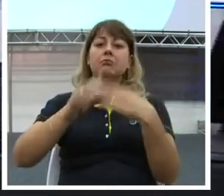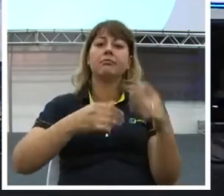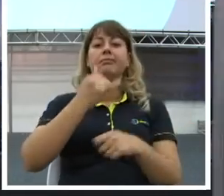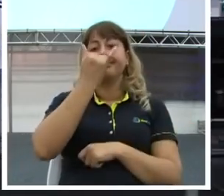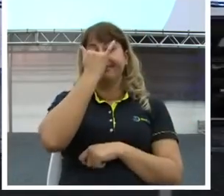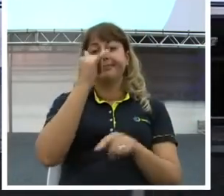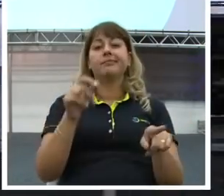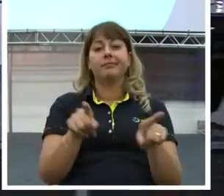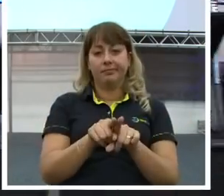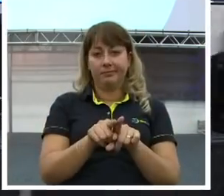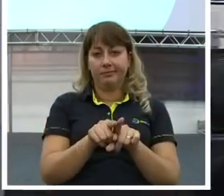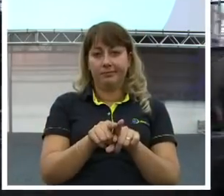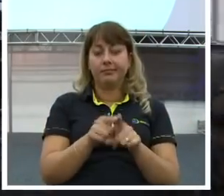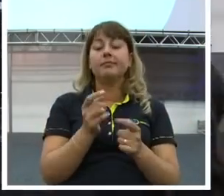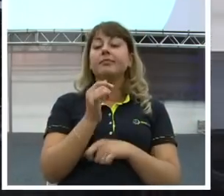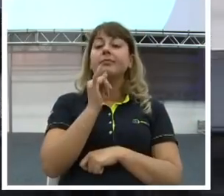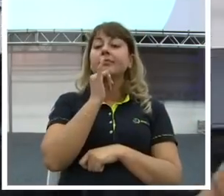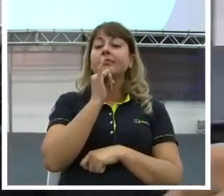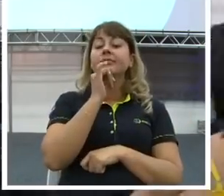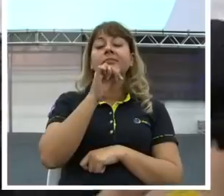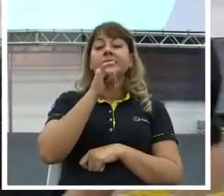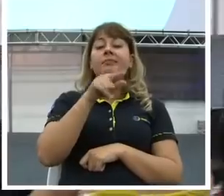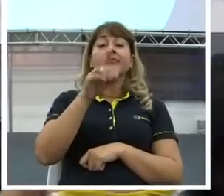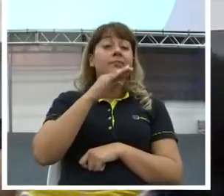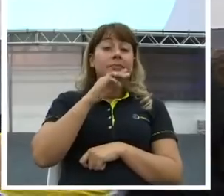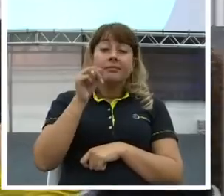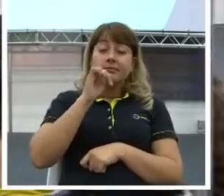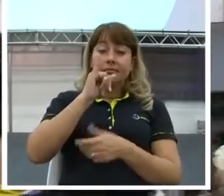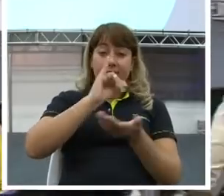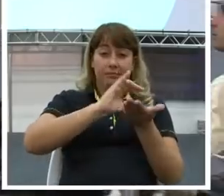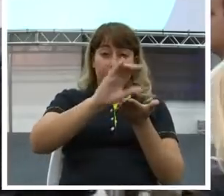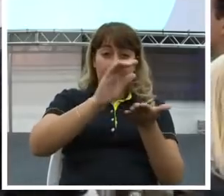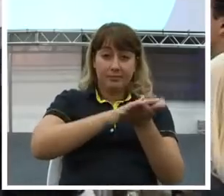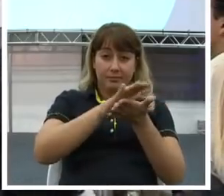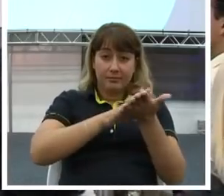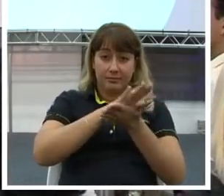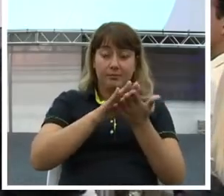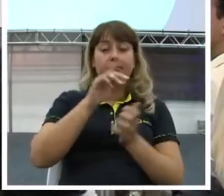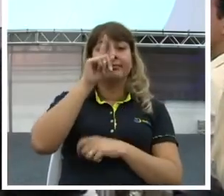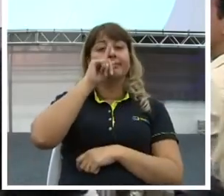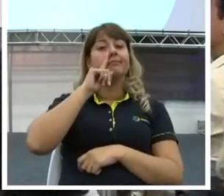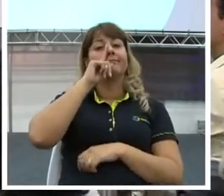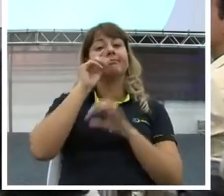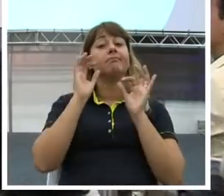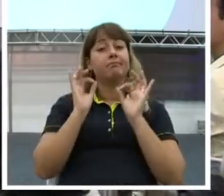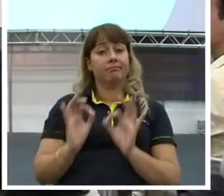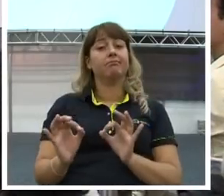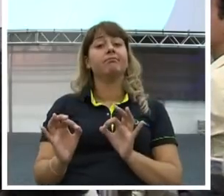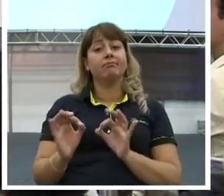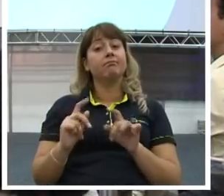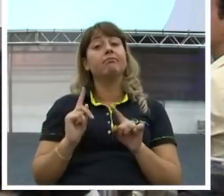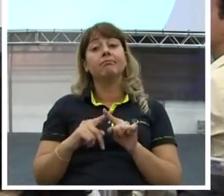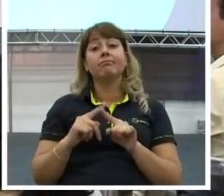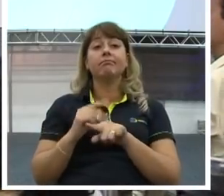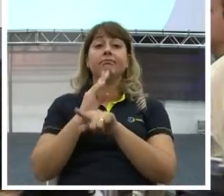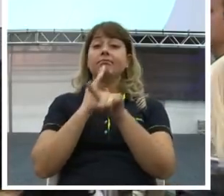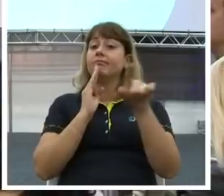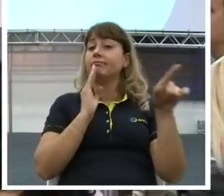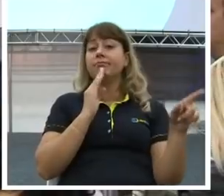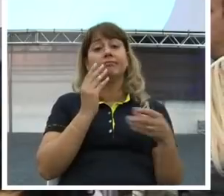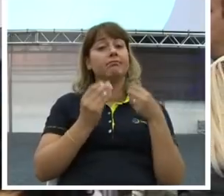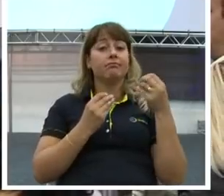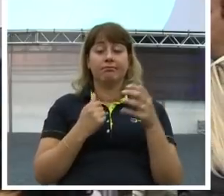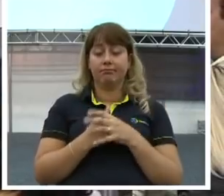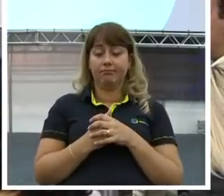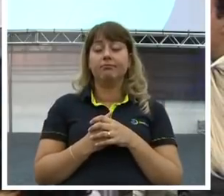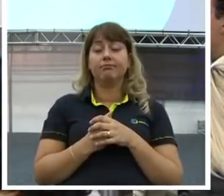Então se você por exemplo. Hoje não conhece investimentos. Esse risco já é certo na sua vida. Você já está. Ele